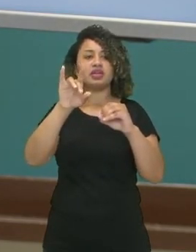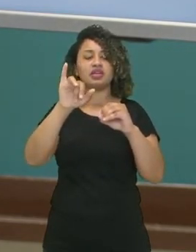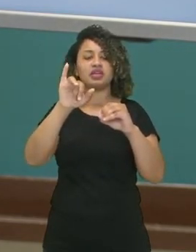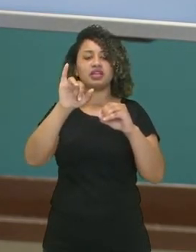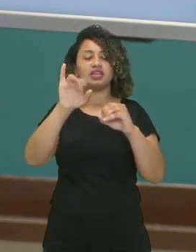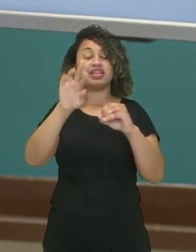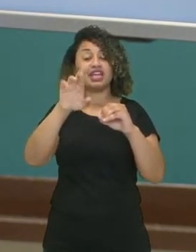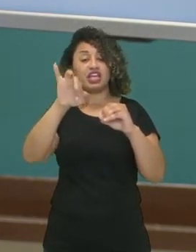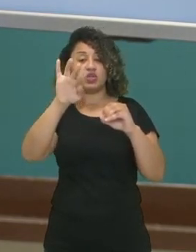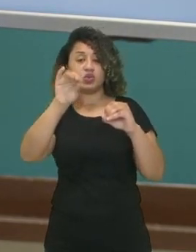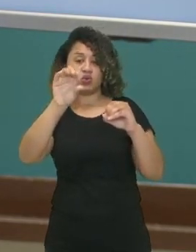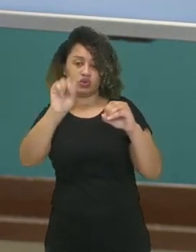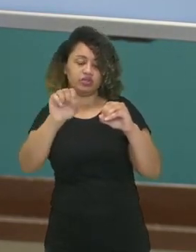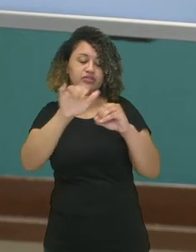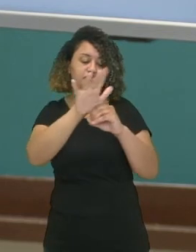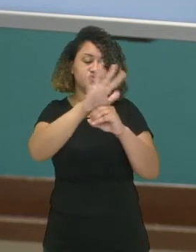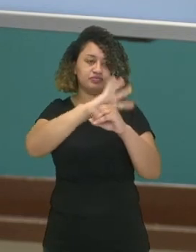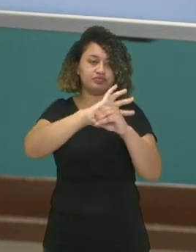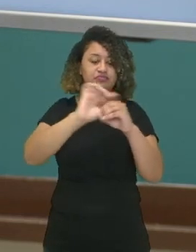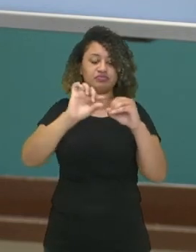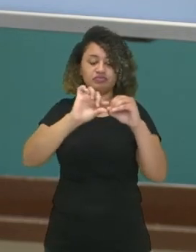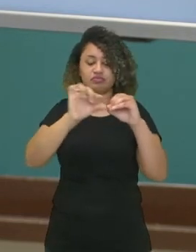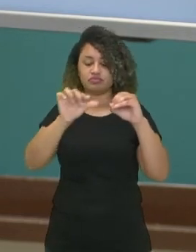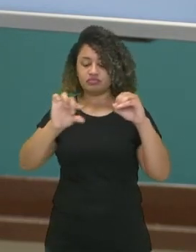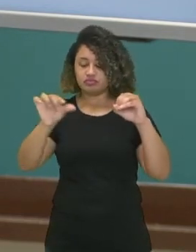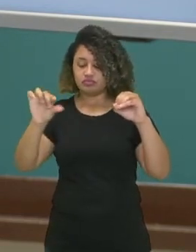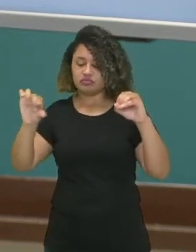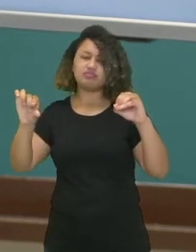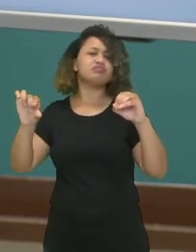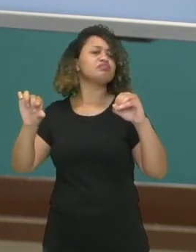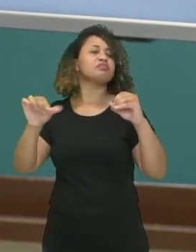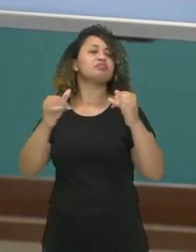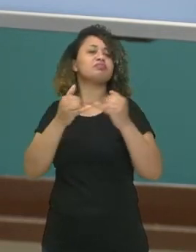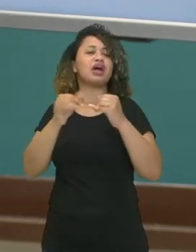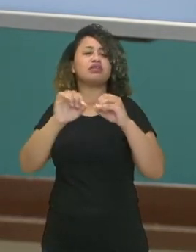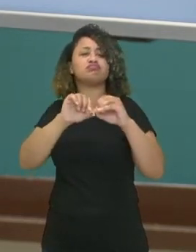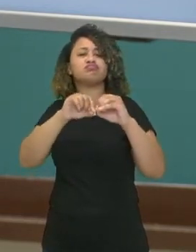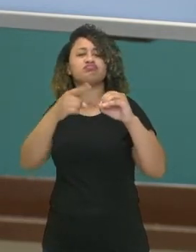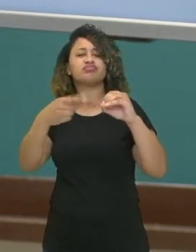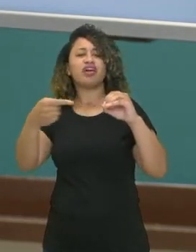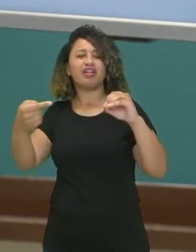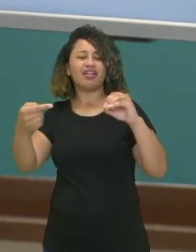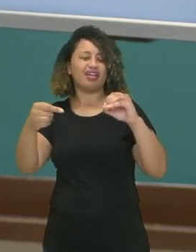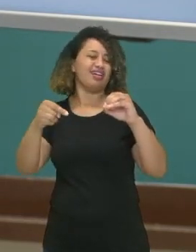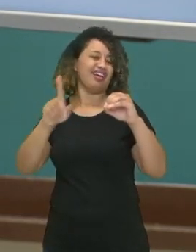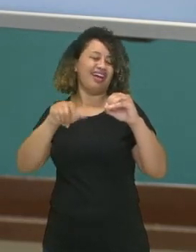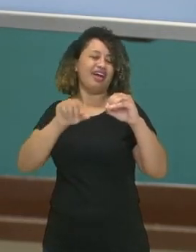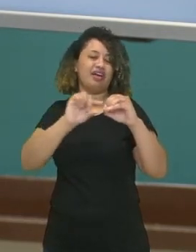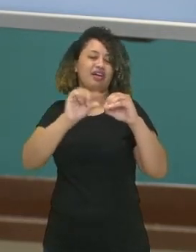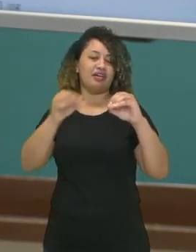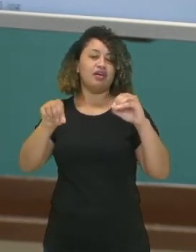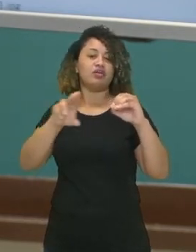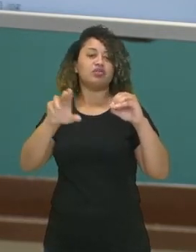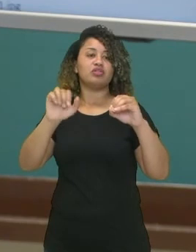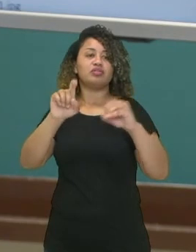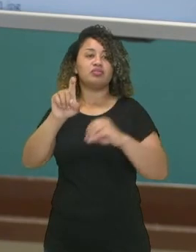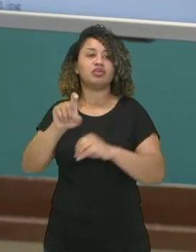E essa parte mais alongada, que parece um rabinho, é o axônio.